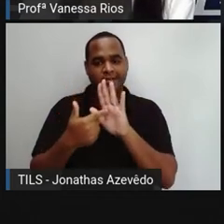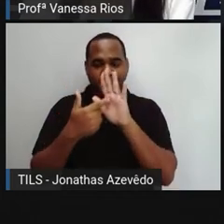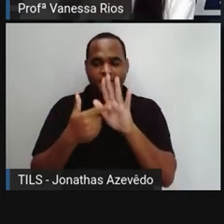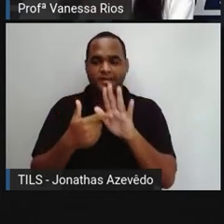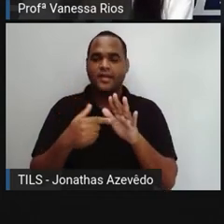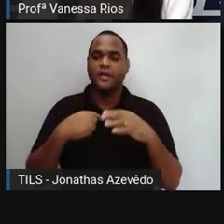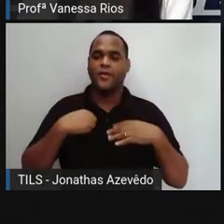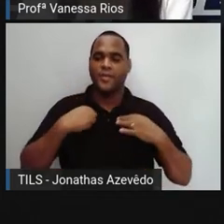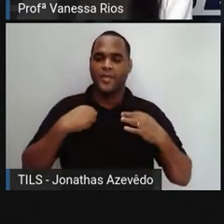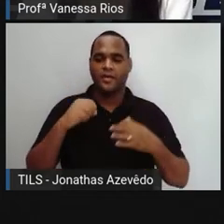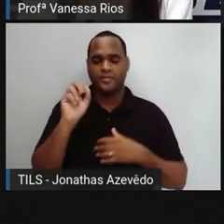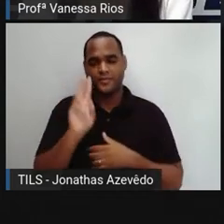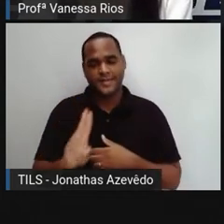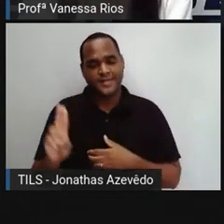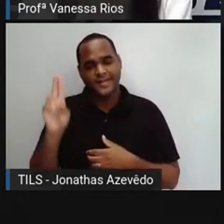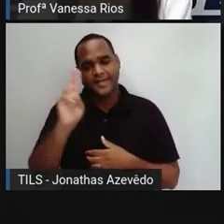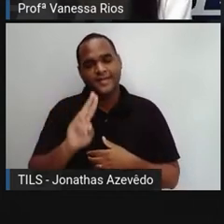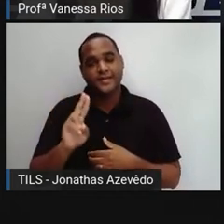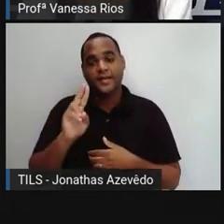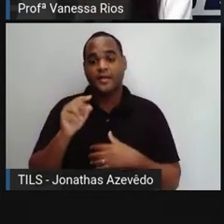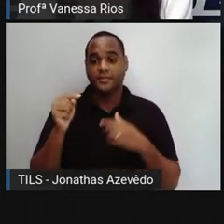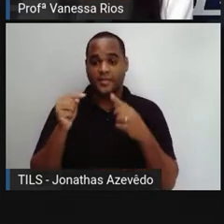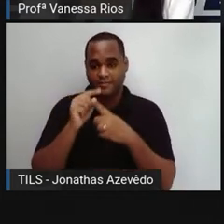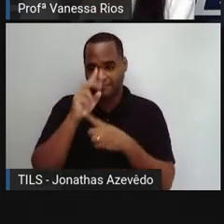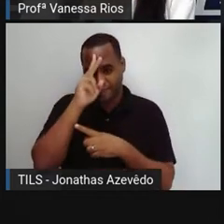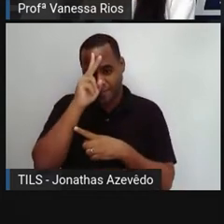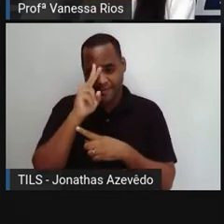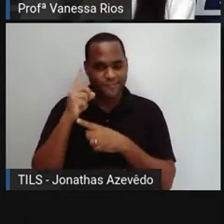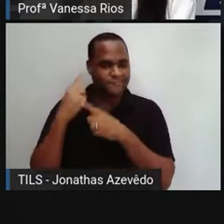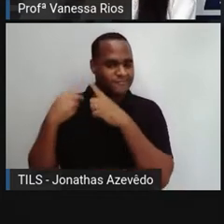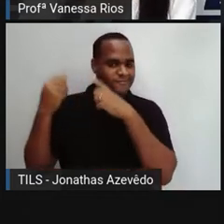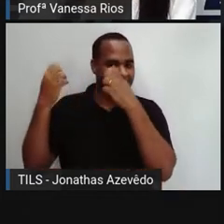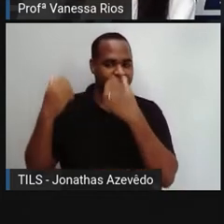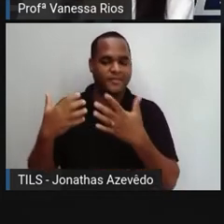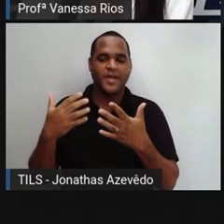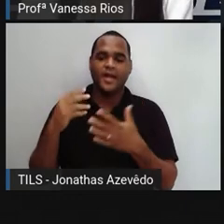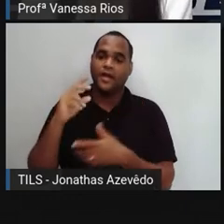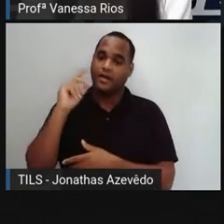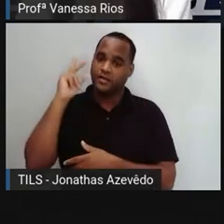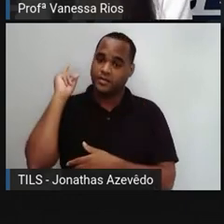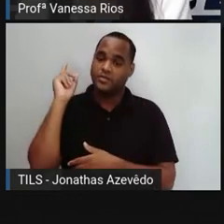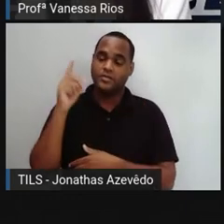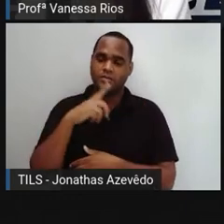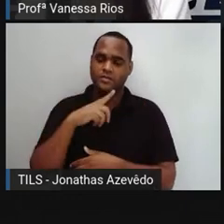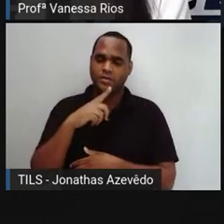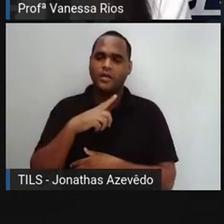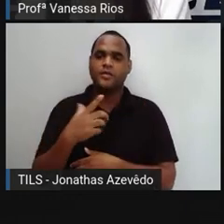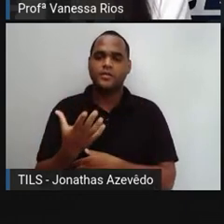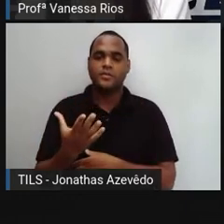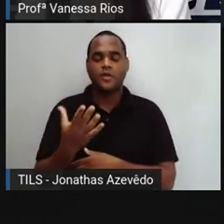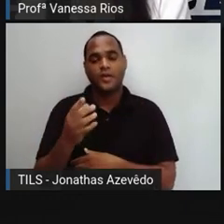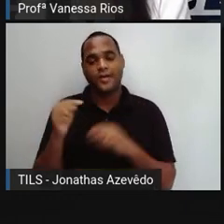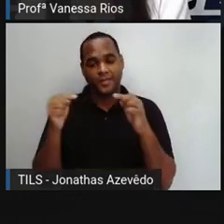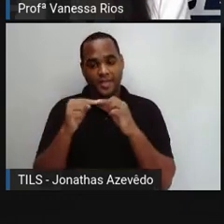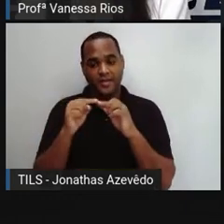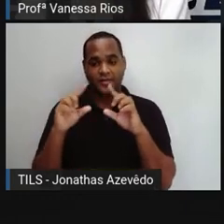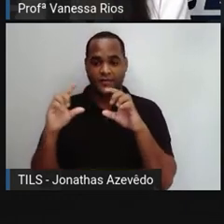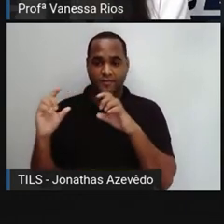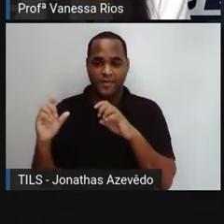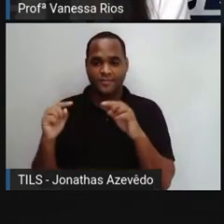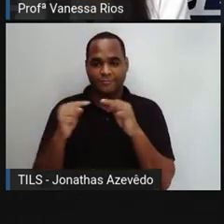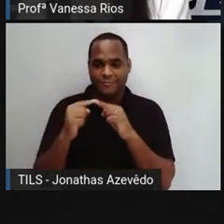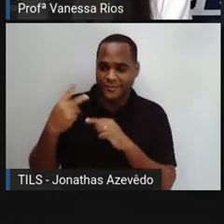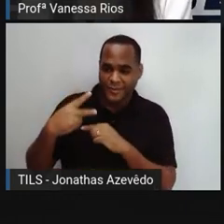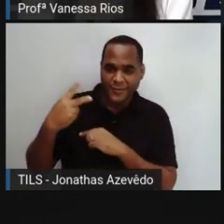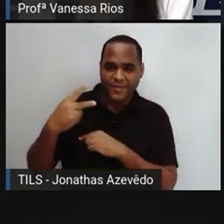utilizadas num momento histórico, né? Anterior à outra fotografia, a segunda